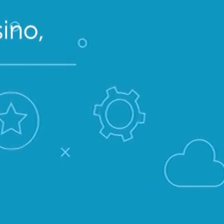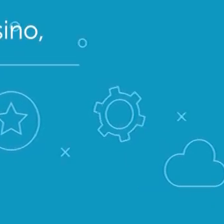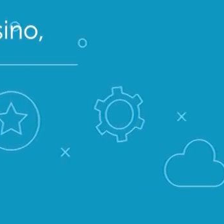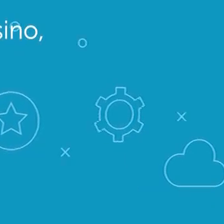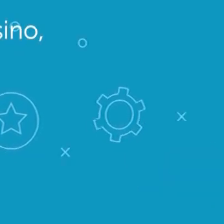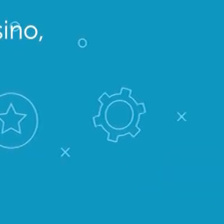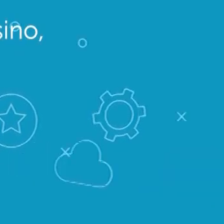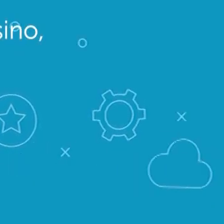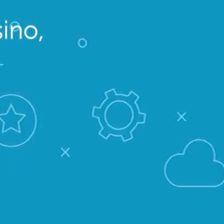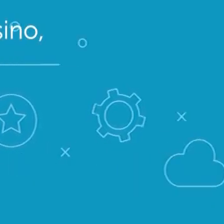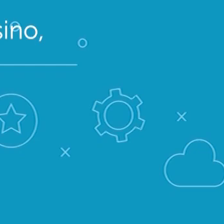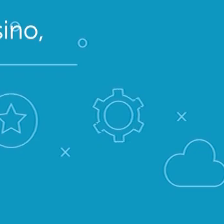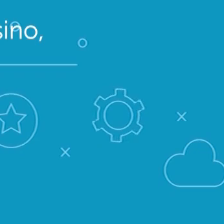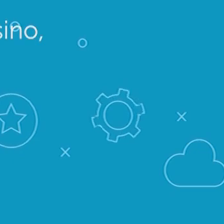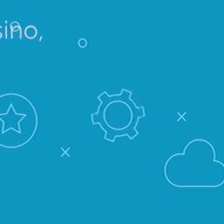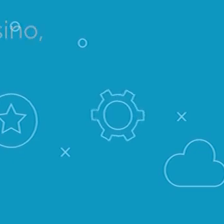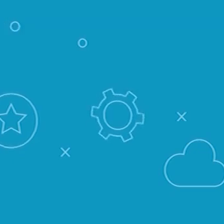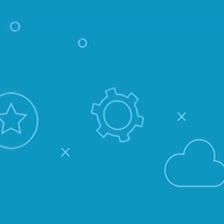Tchau!